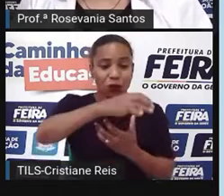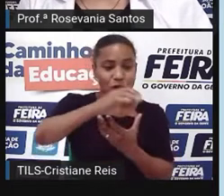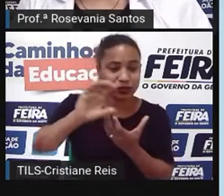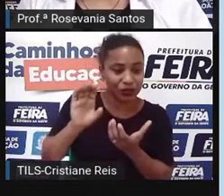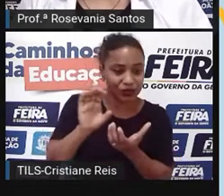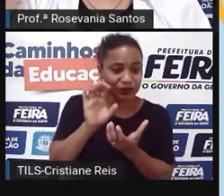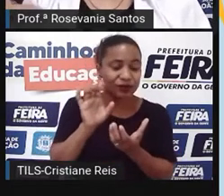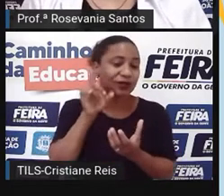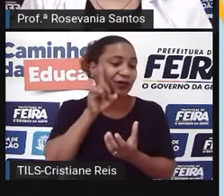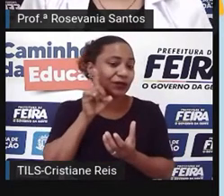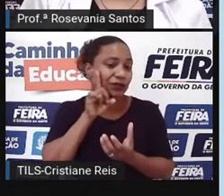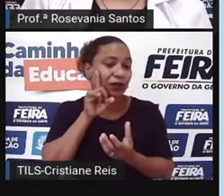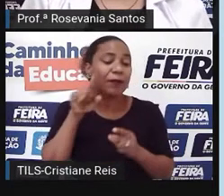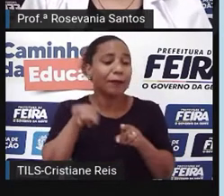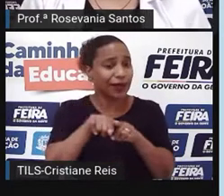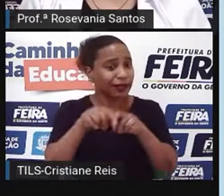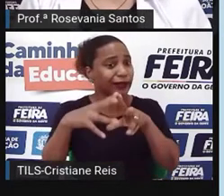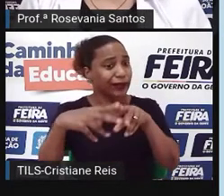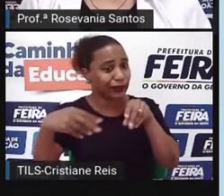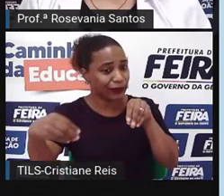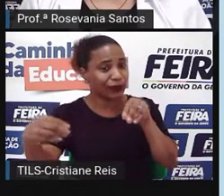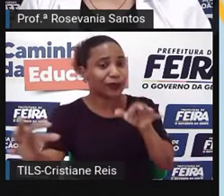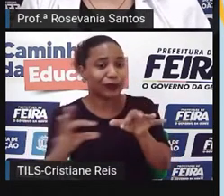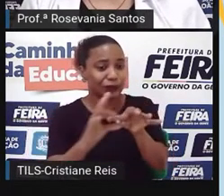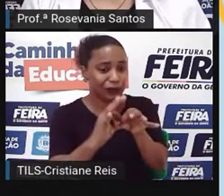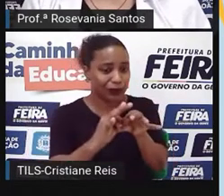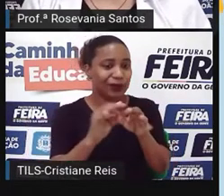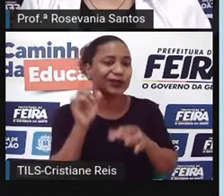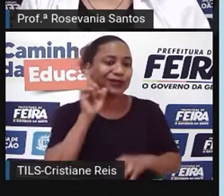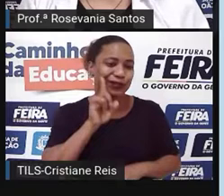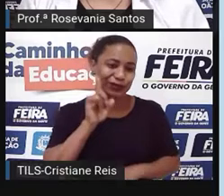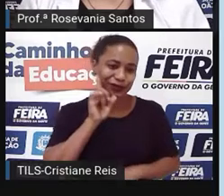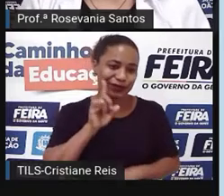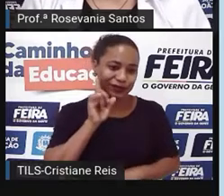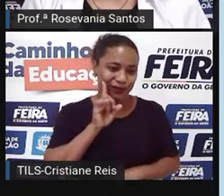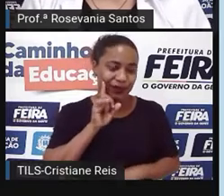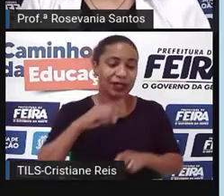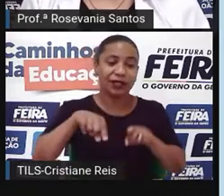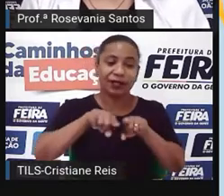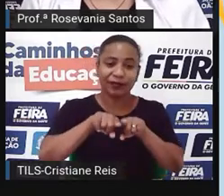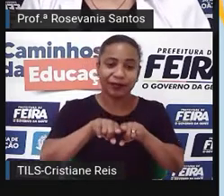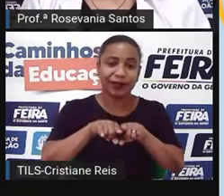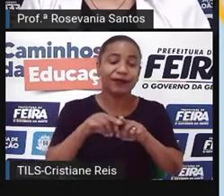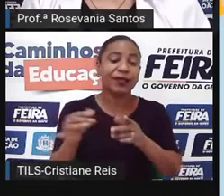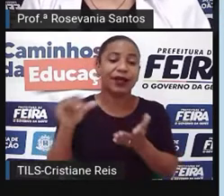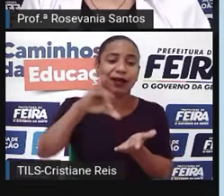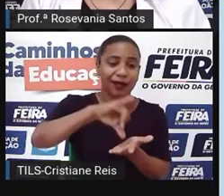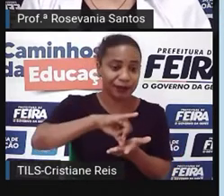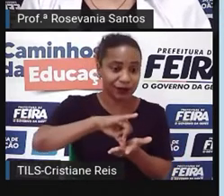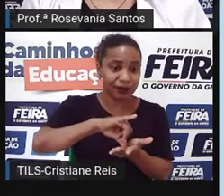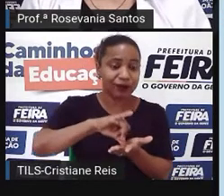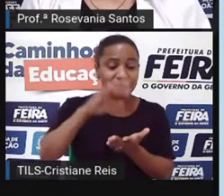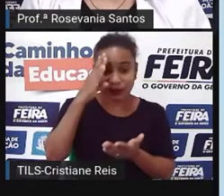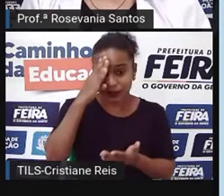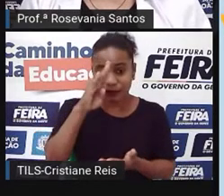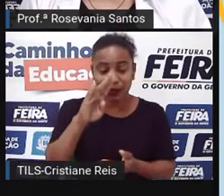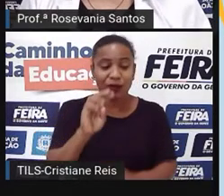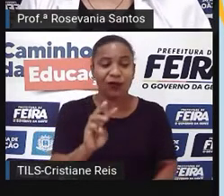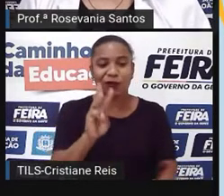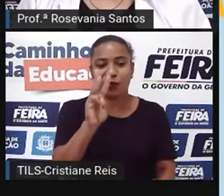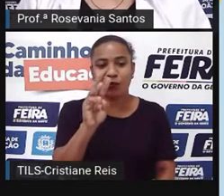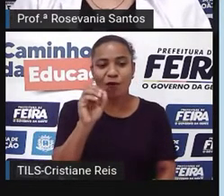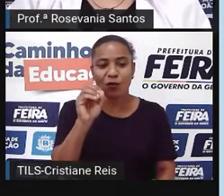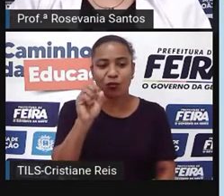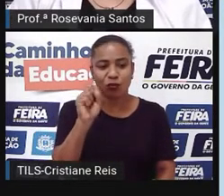mas são territórios que pertencem, né, aos Estados Unidos. A capital norte-americana é o Washington, né, aqui nesse